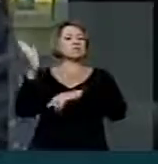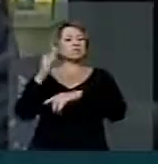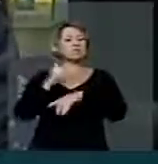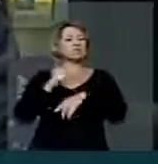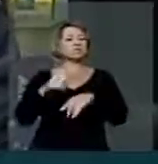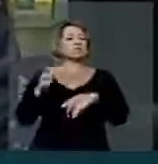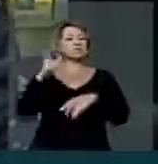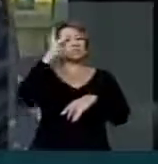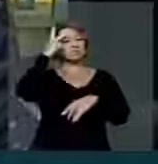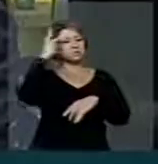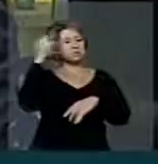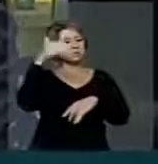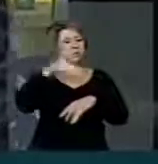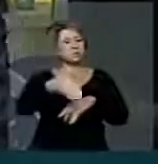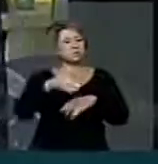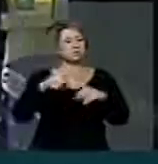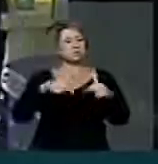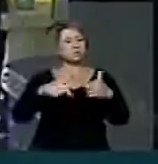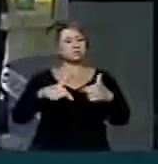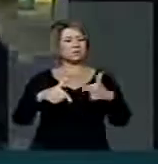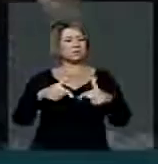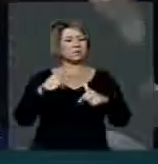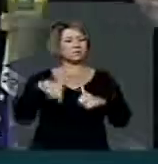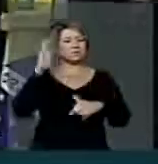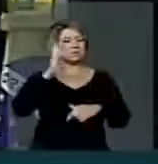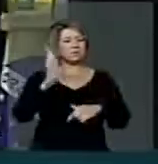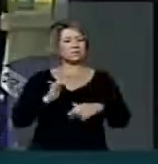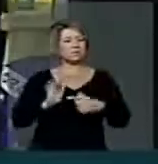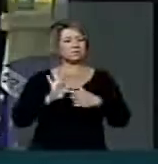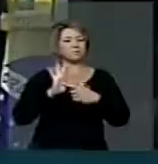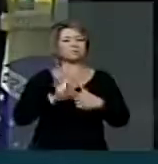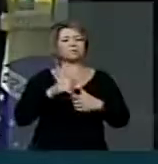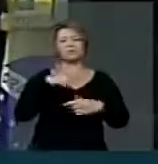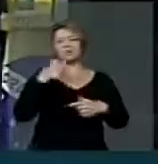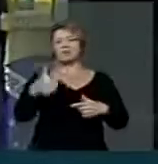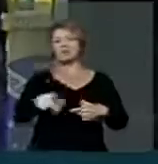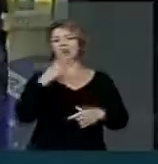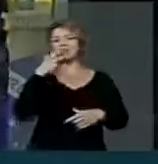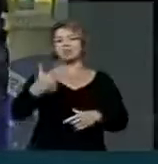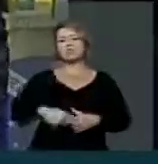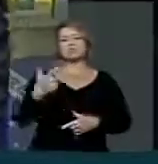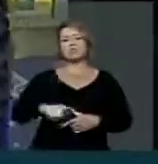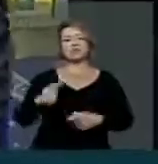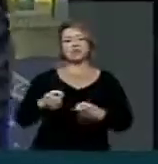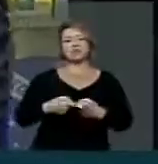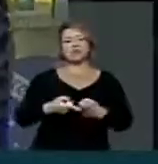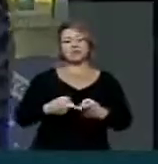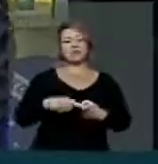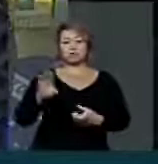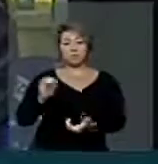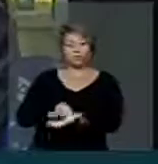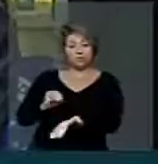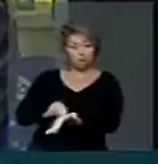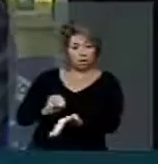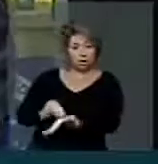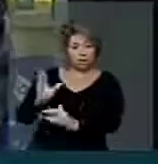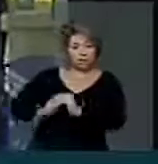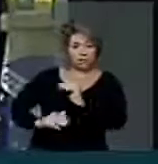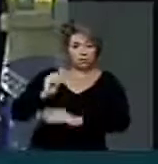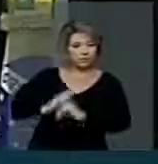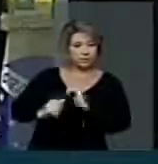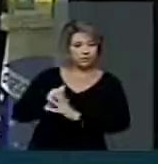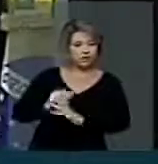debate a uma simples paradigma, aonde não tem médico, coloque médico. Isto,